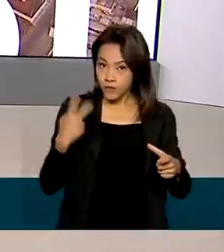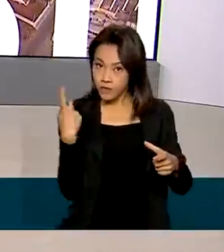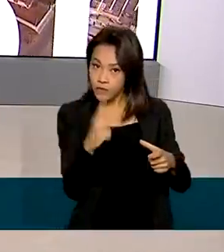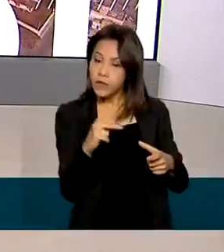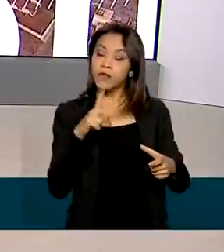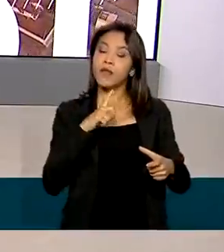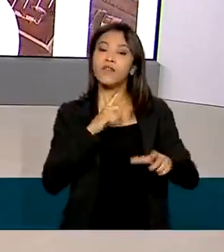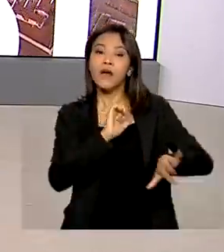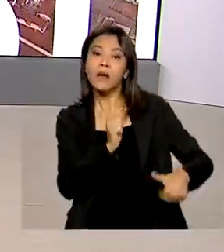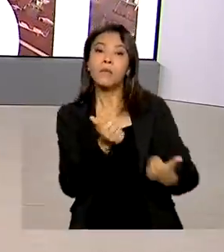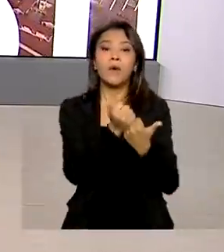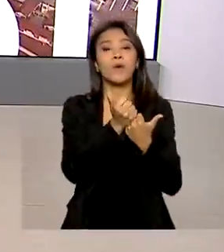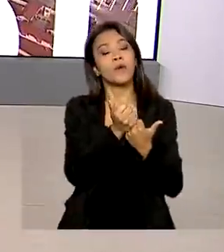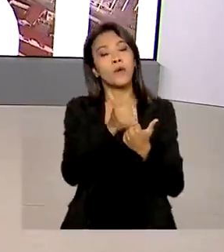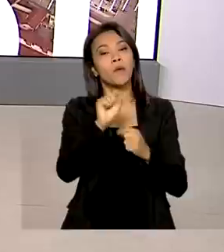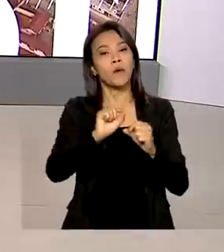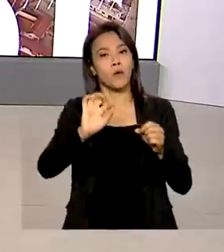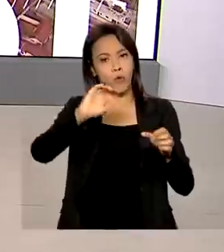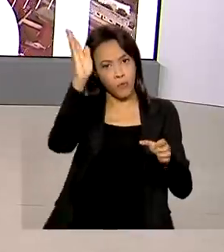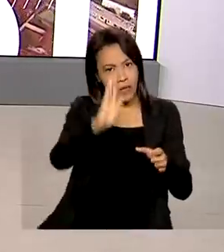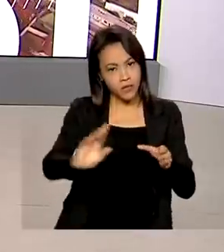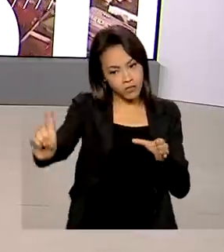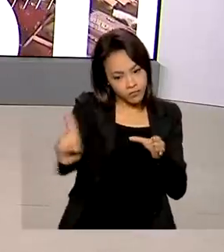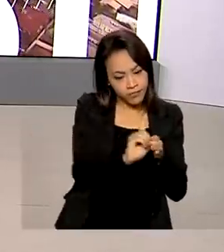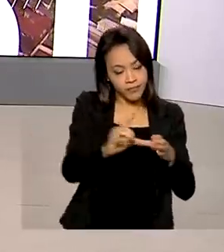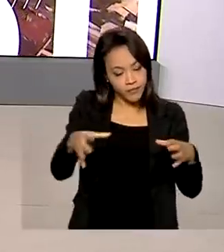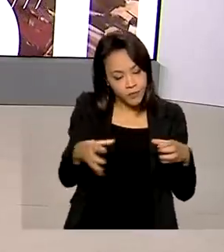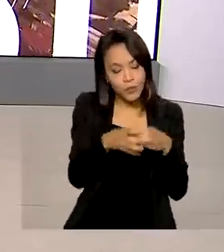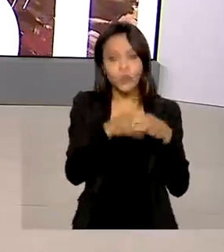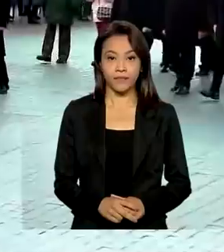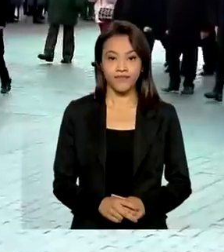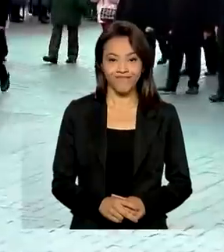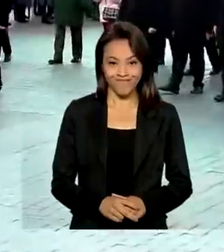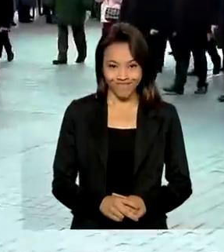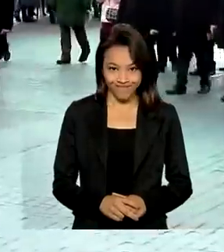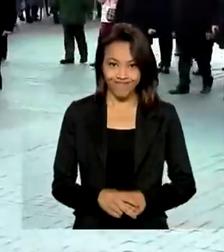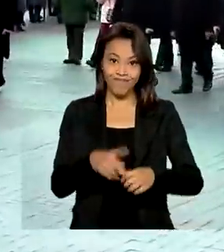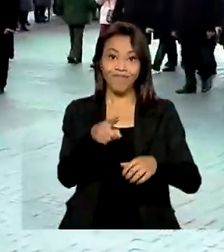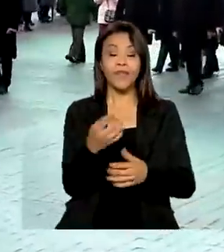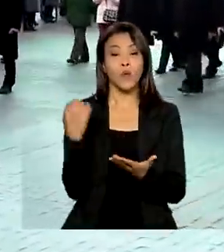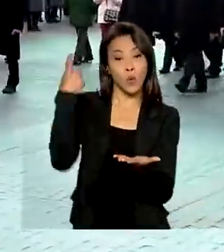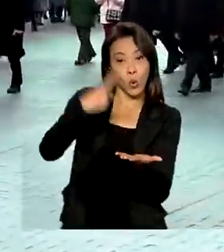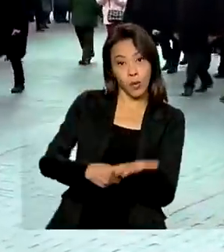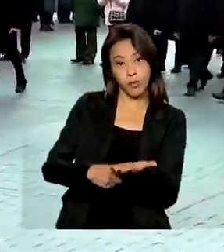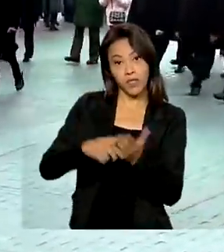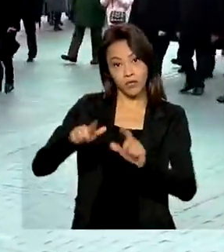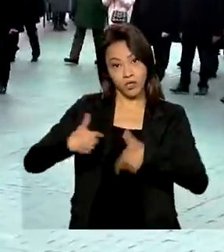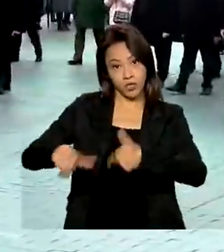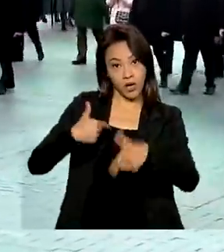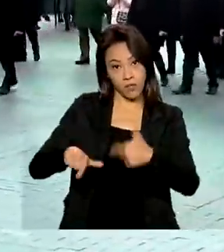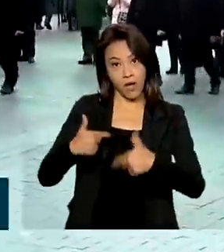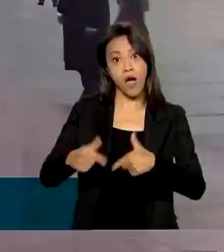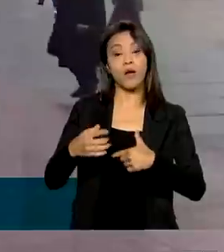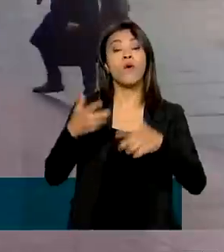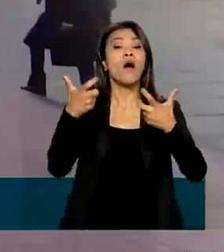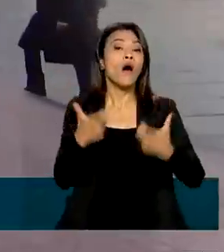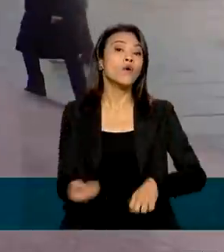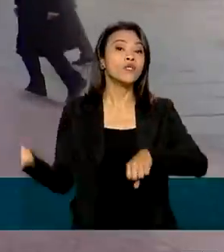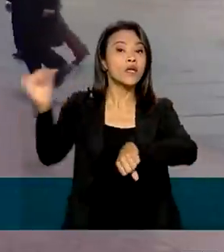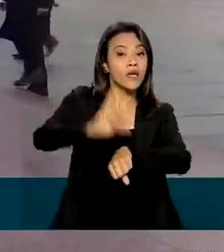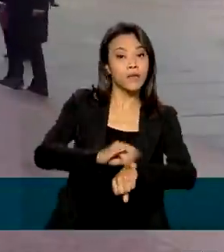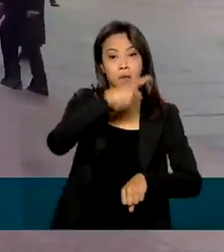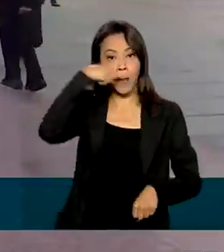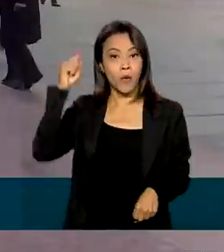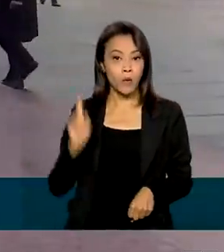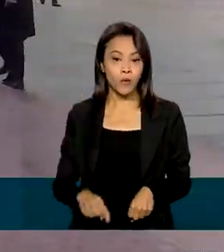apoio para a entrada do Brasil no Conselho de Segurança da ONU. A agenda oficial em Moscou, na Rússia, começou com